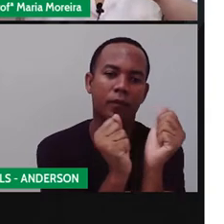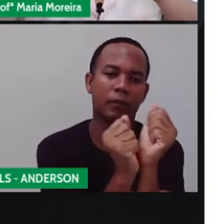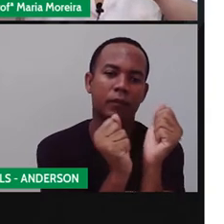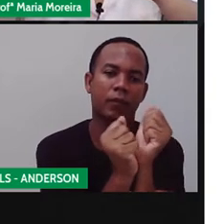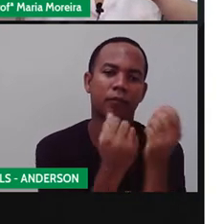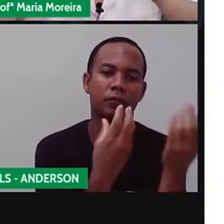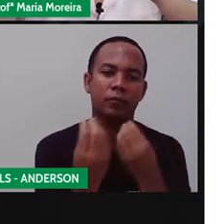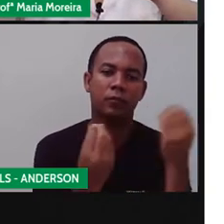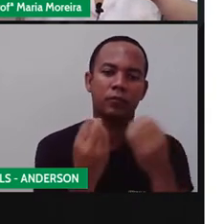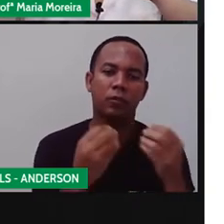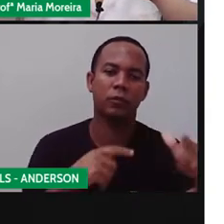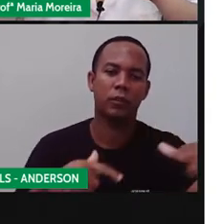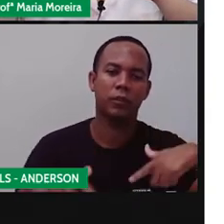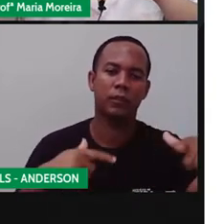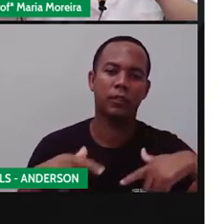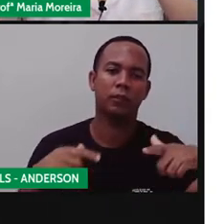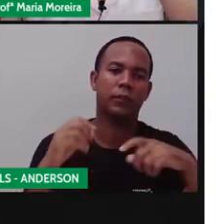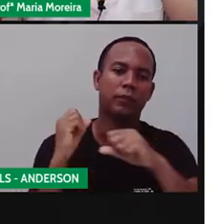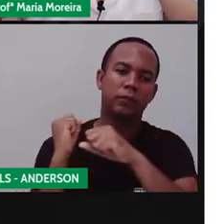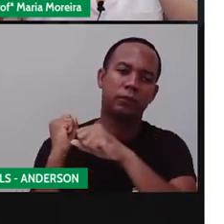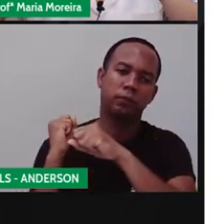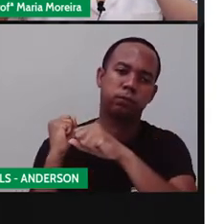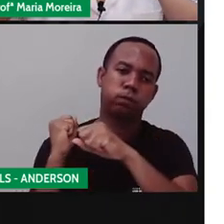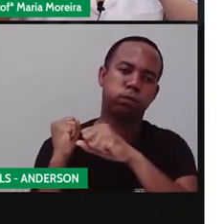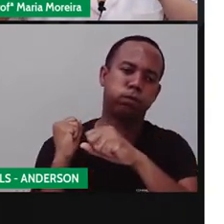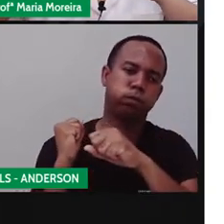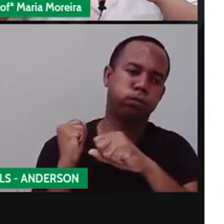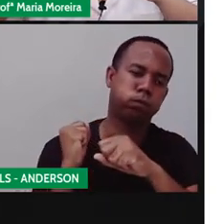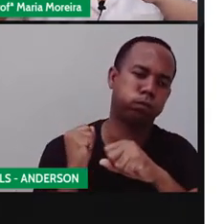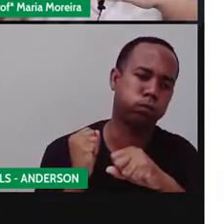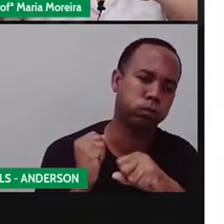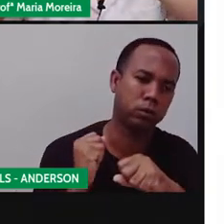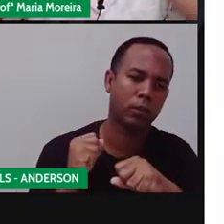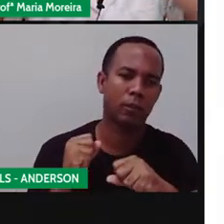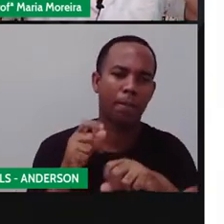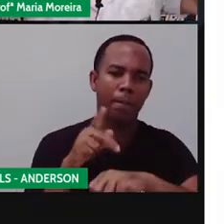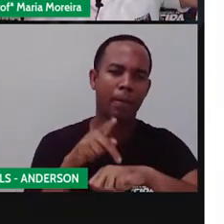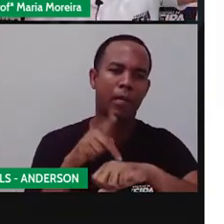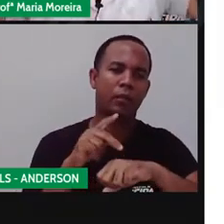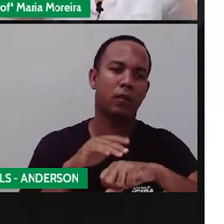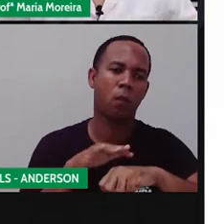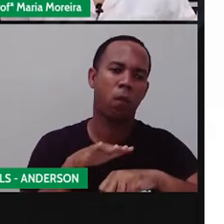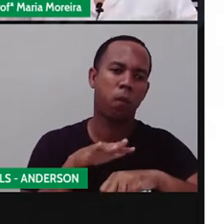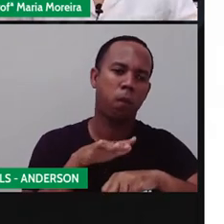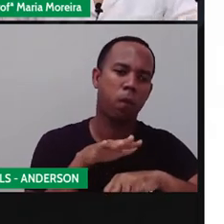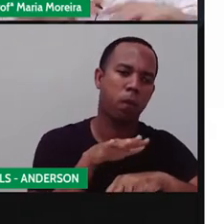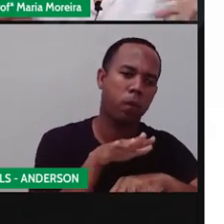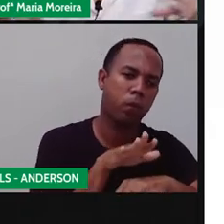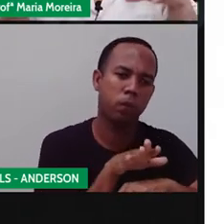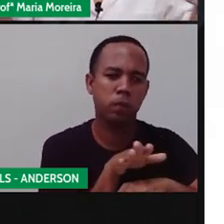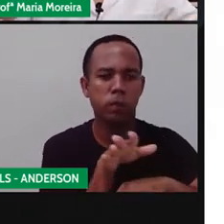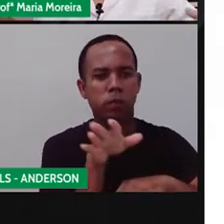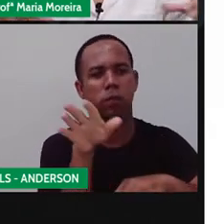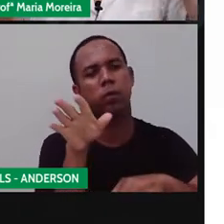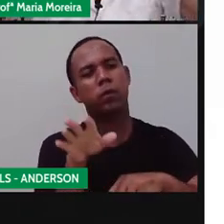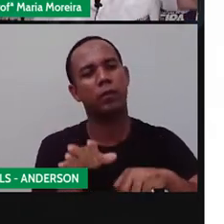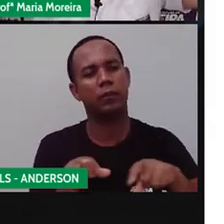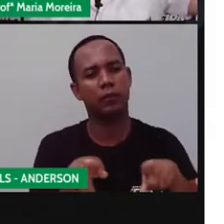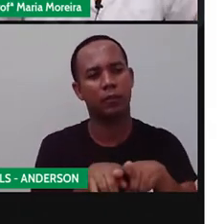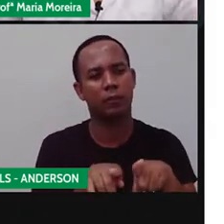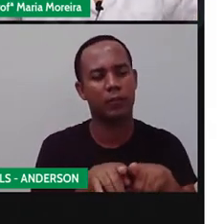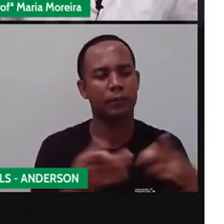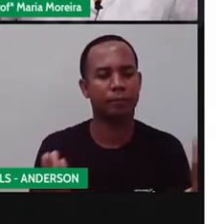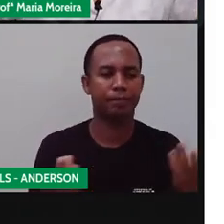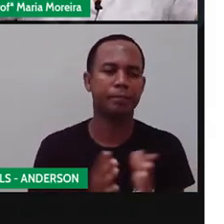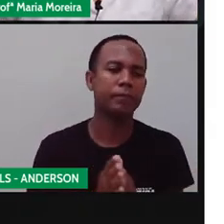era a sociedade, as pessoas, elas tinham posições sociais bem definidas. O